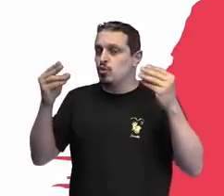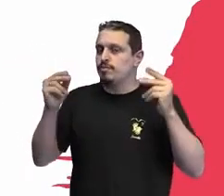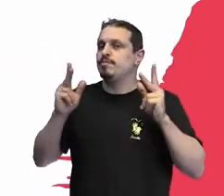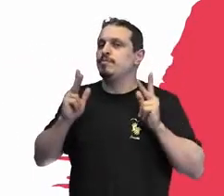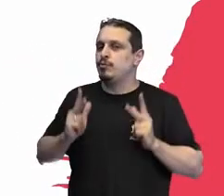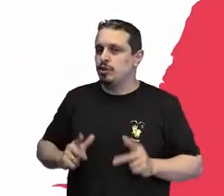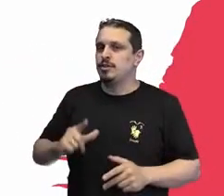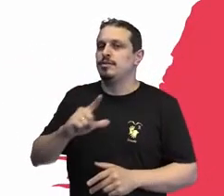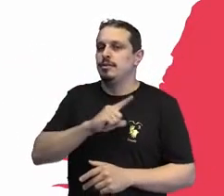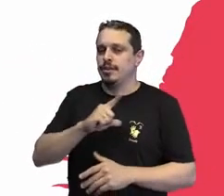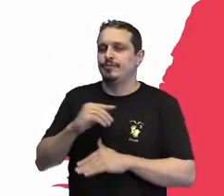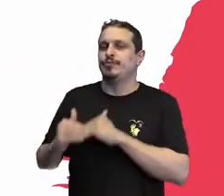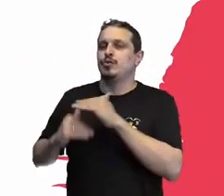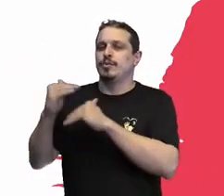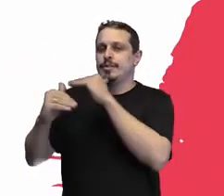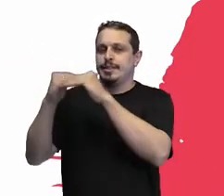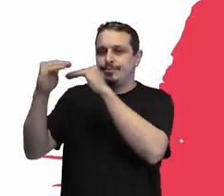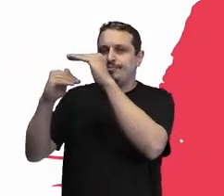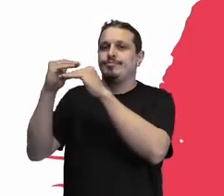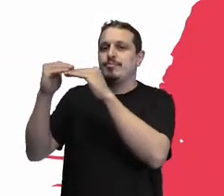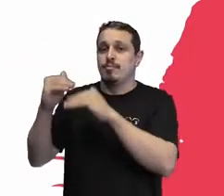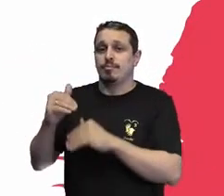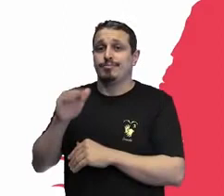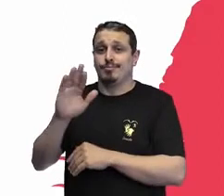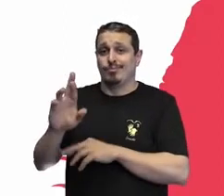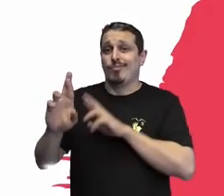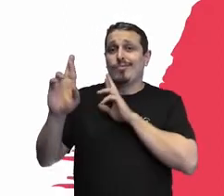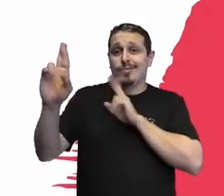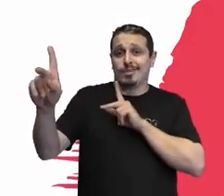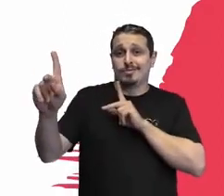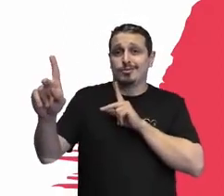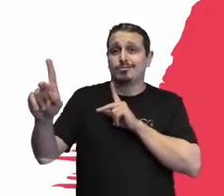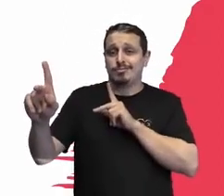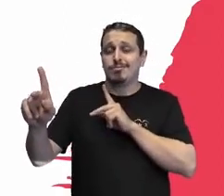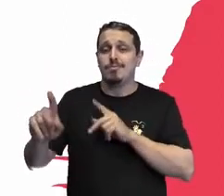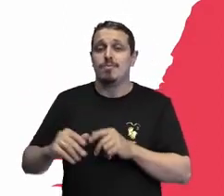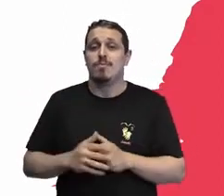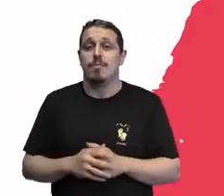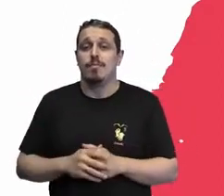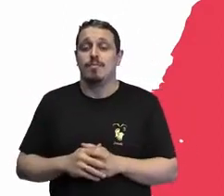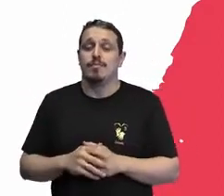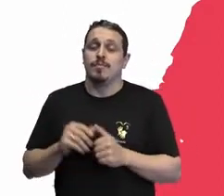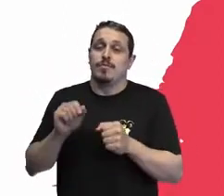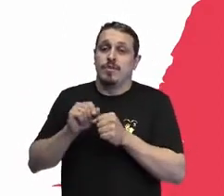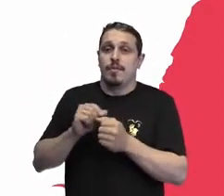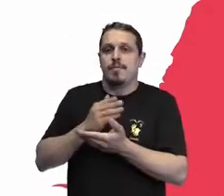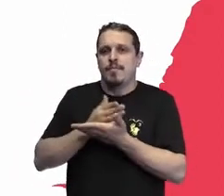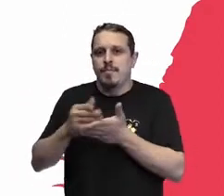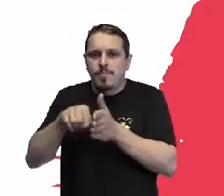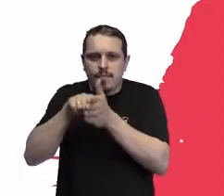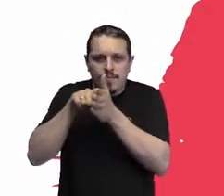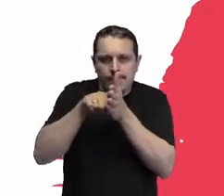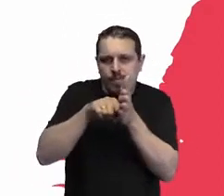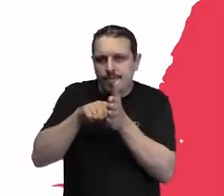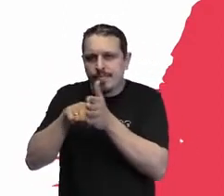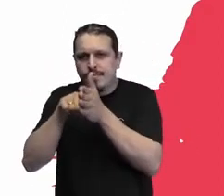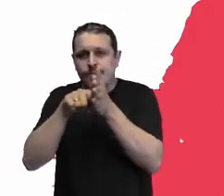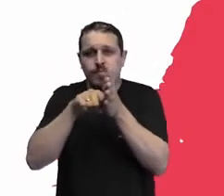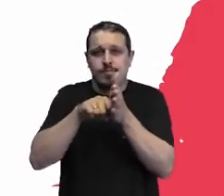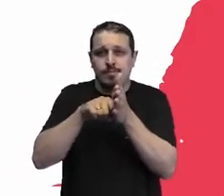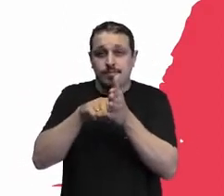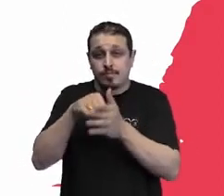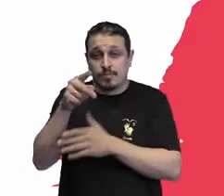desenvolvimento atípico. e a gente foi pesquisando, e pesquisando, e percebendo que o que